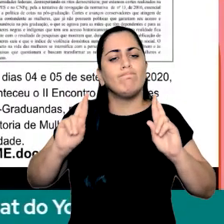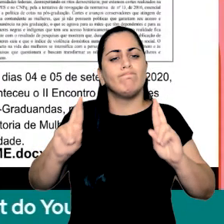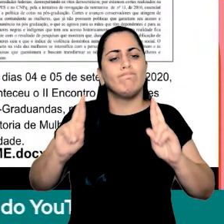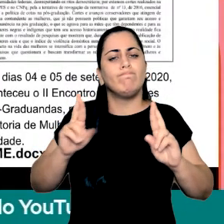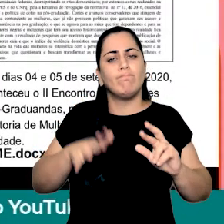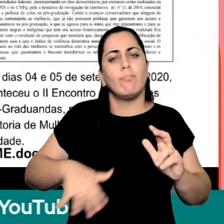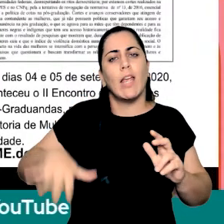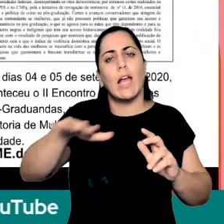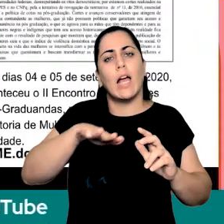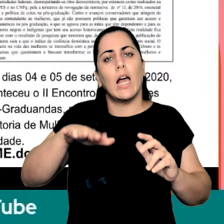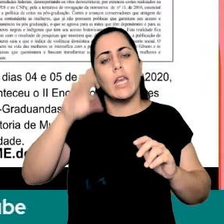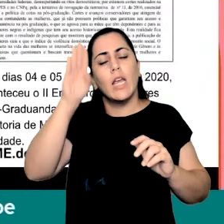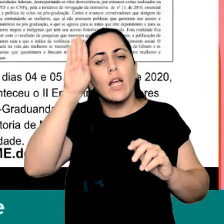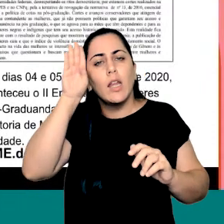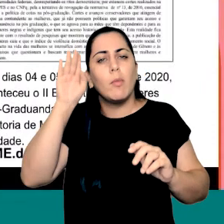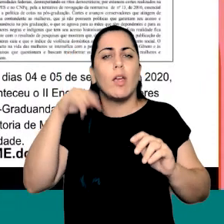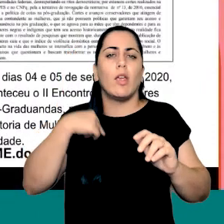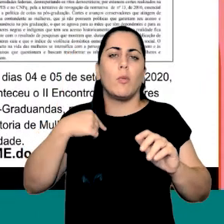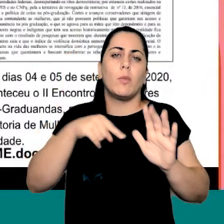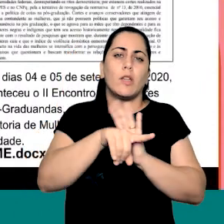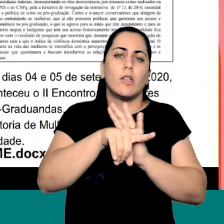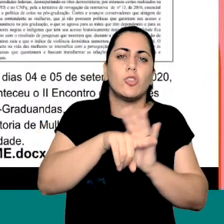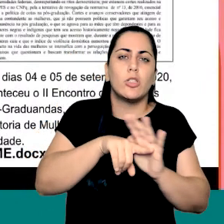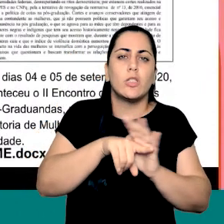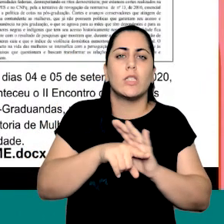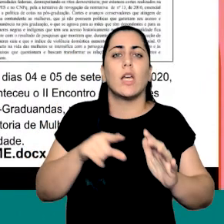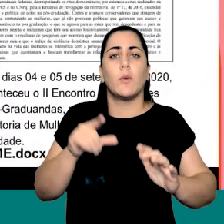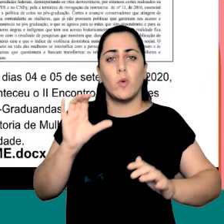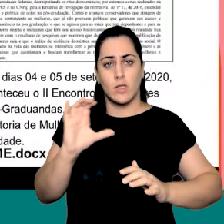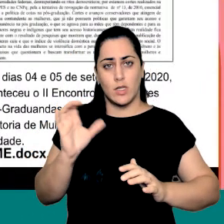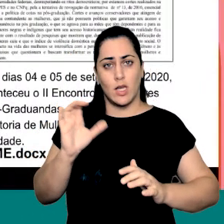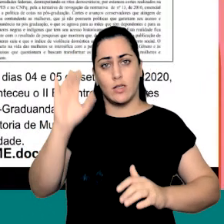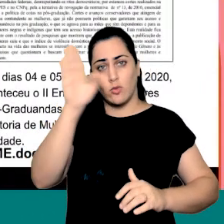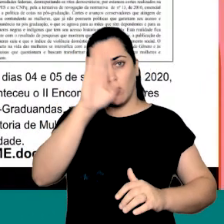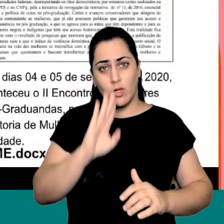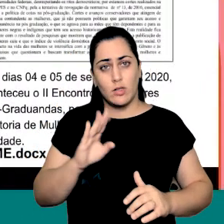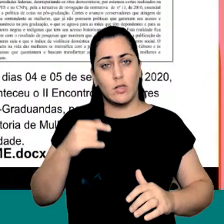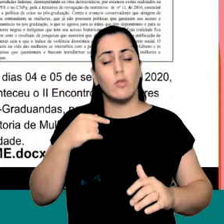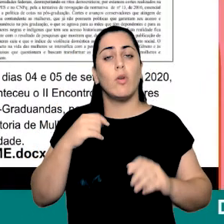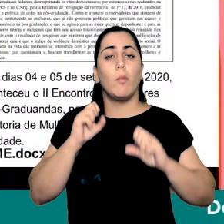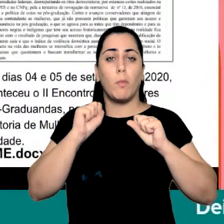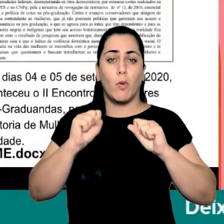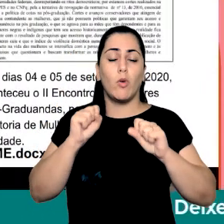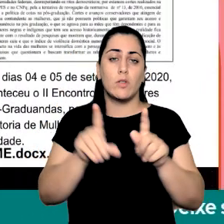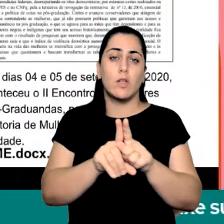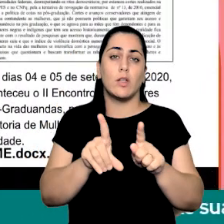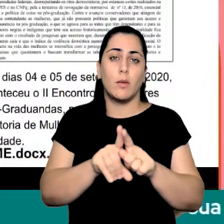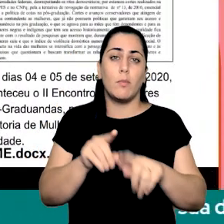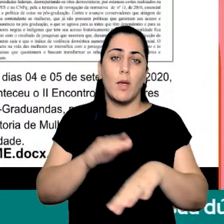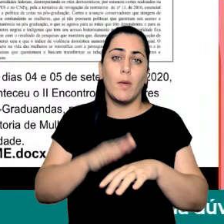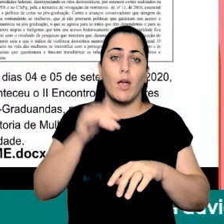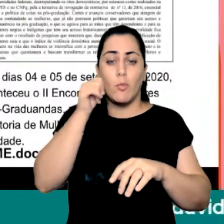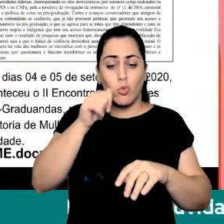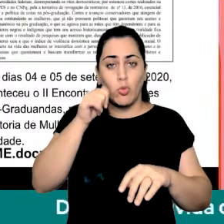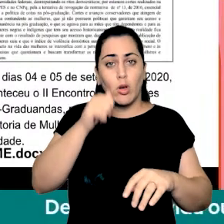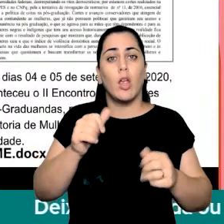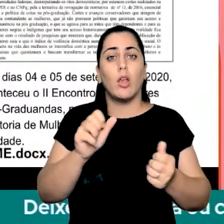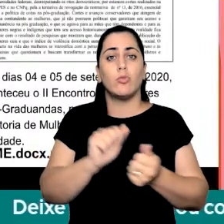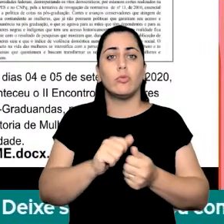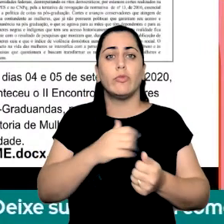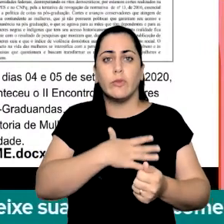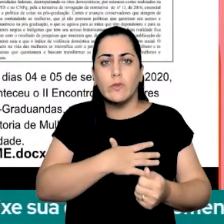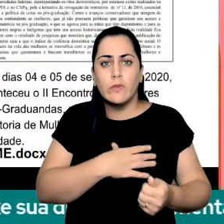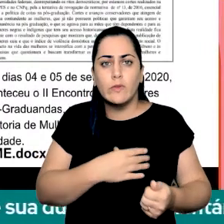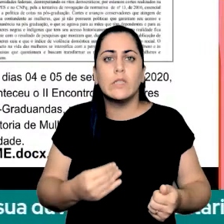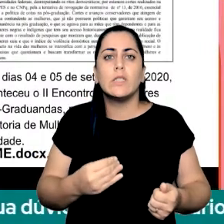acadêmico onde eu vá fazer as minhas pesquisas onde eu vá colaborar com a ciência do Brasil possa estar recebendo melhor mulheres mães e